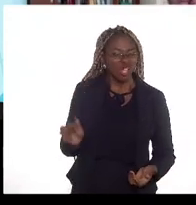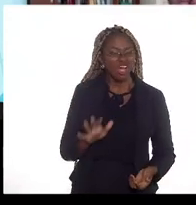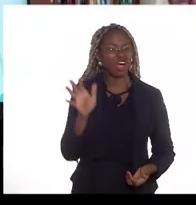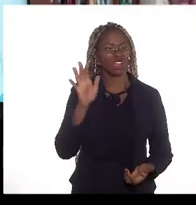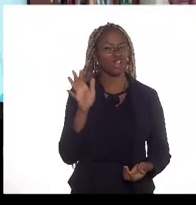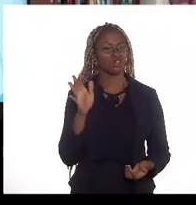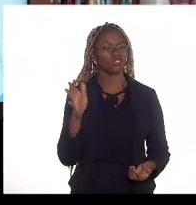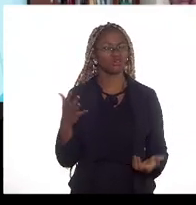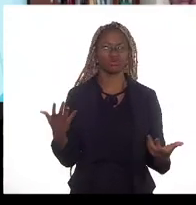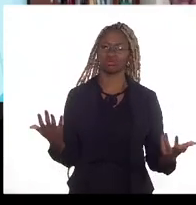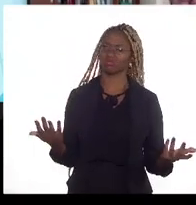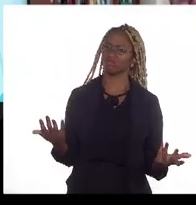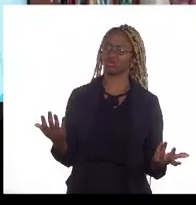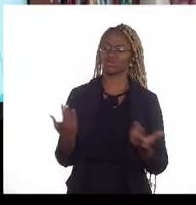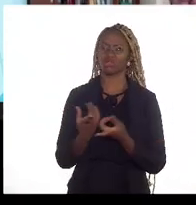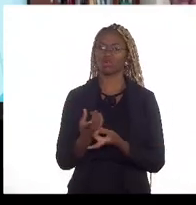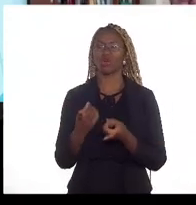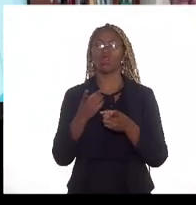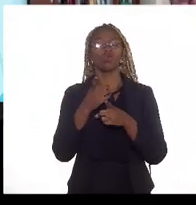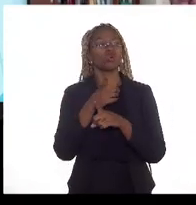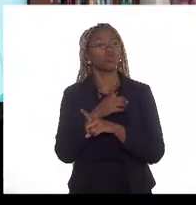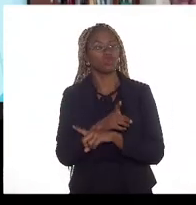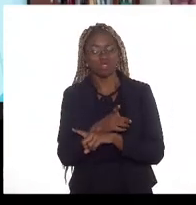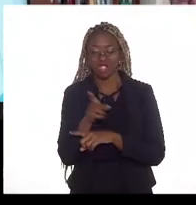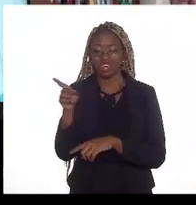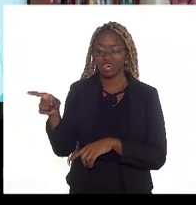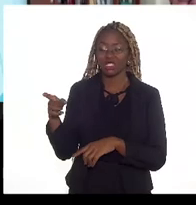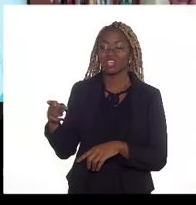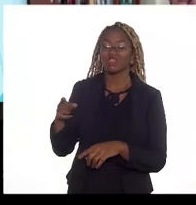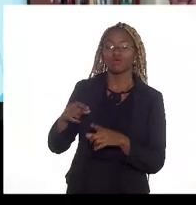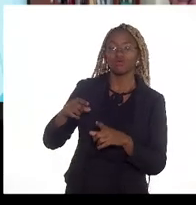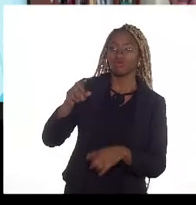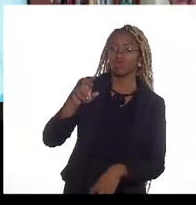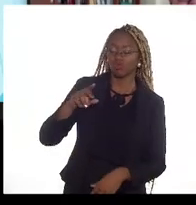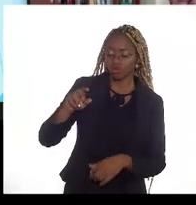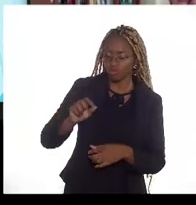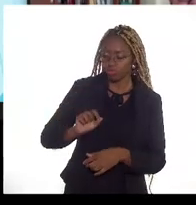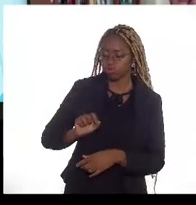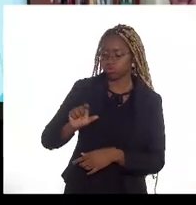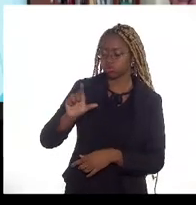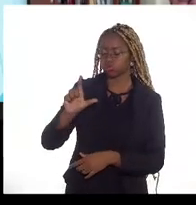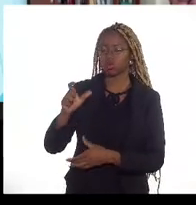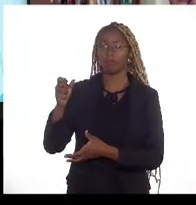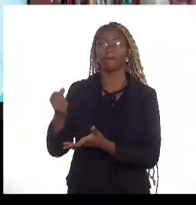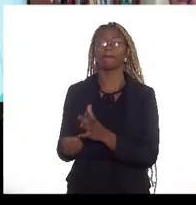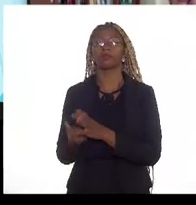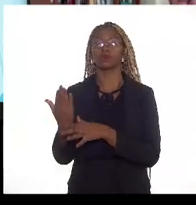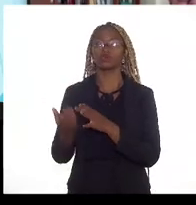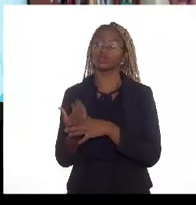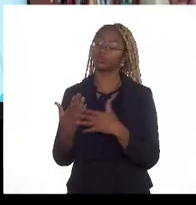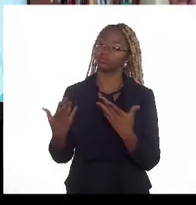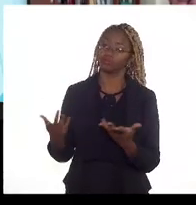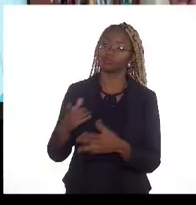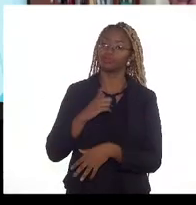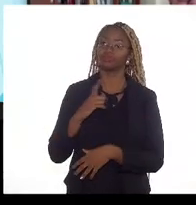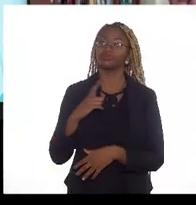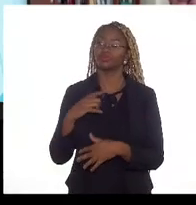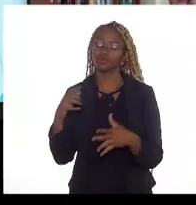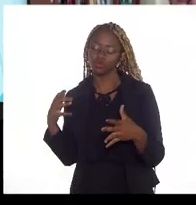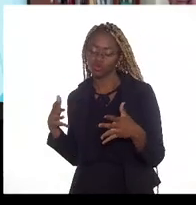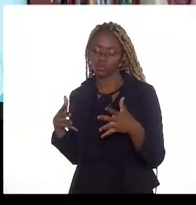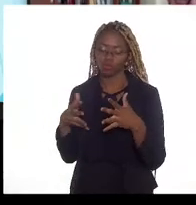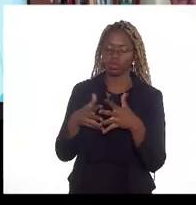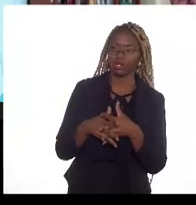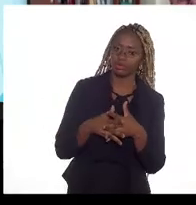a revelia da sua grande escala eu acho que aí tem sim então uma intervenção